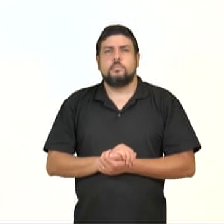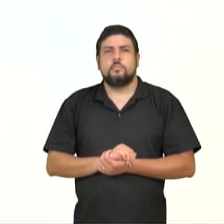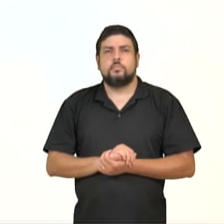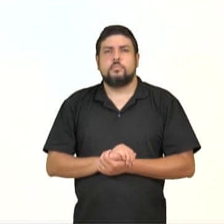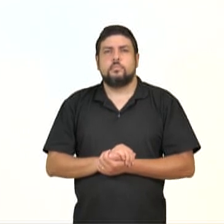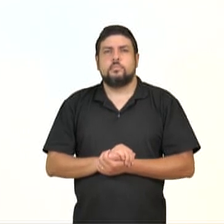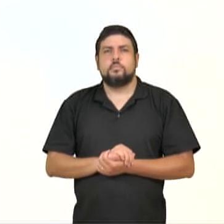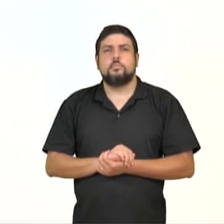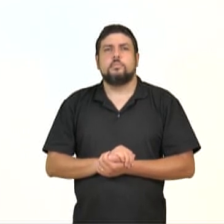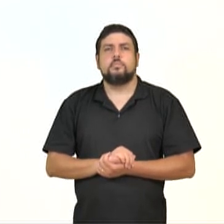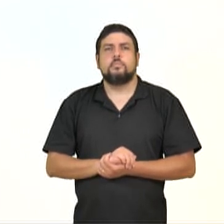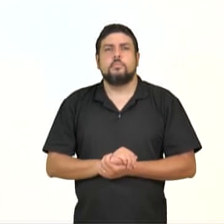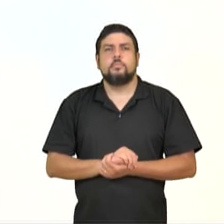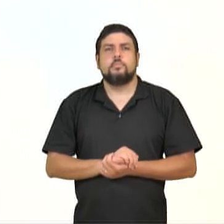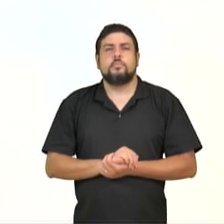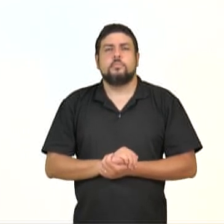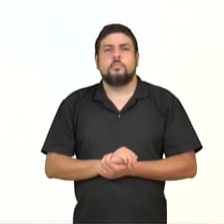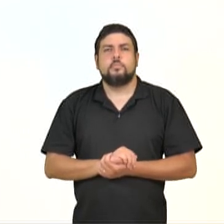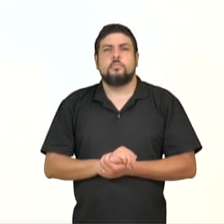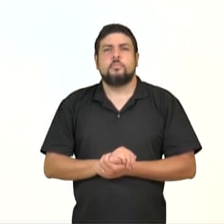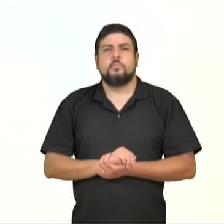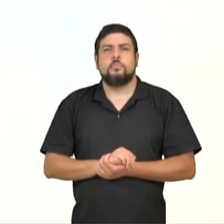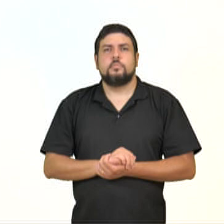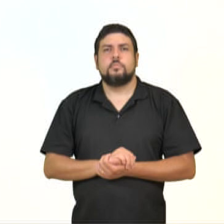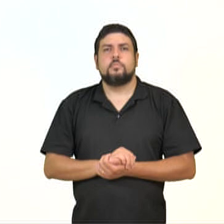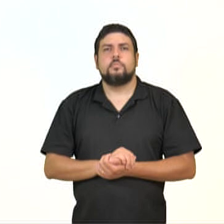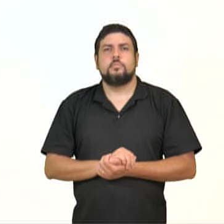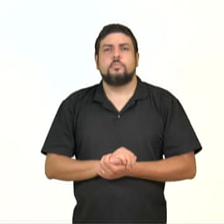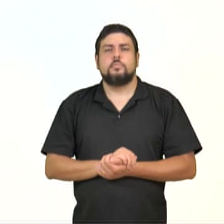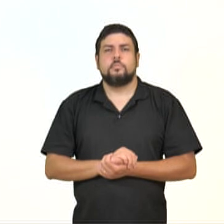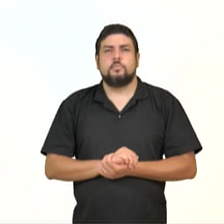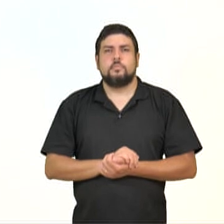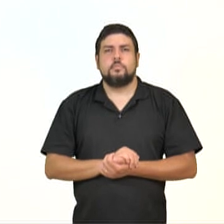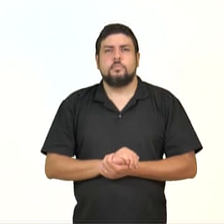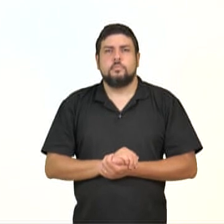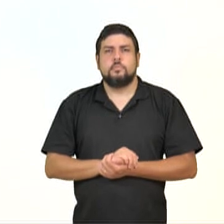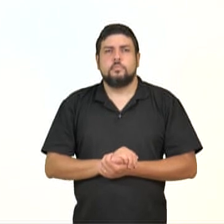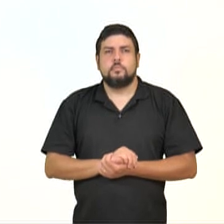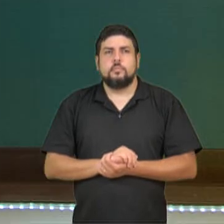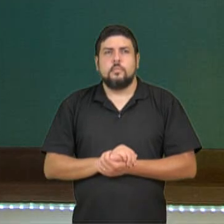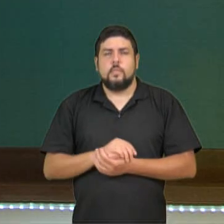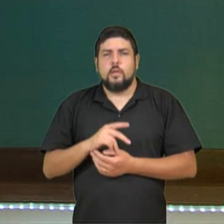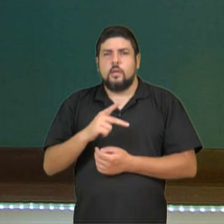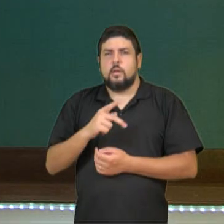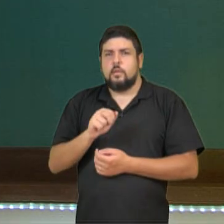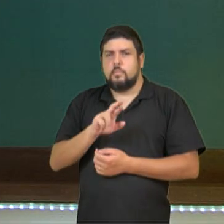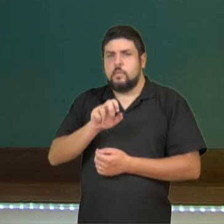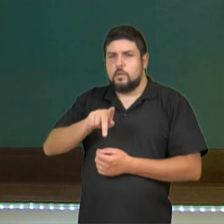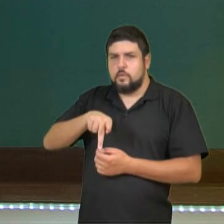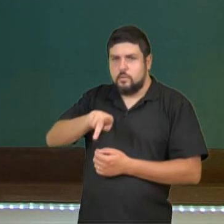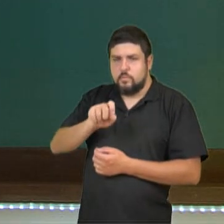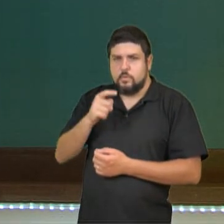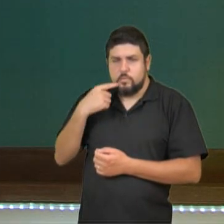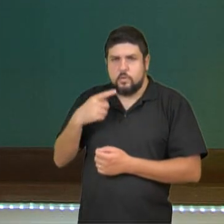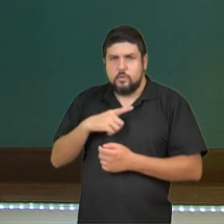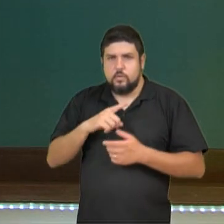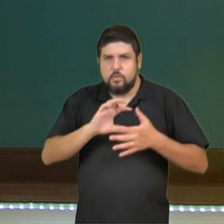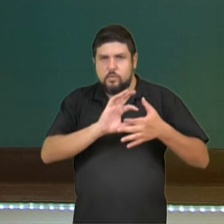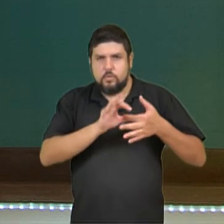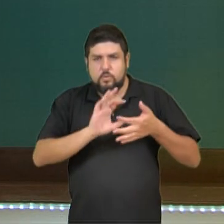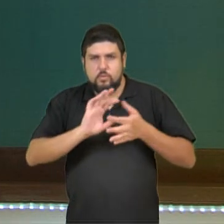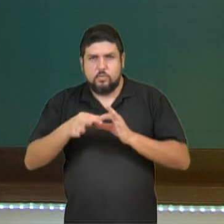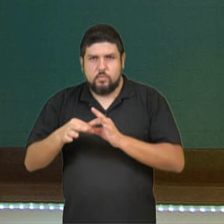a mini rampa e parque. Essa aqui é uma que vai estar nas Olimpíadas, tá? Em Tóquio.